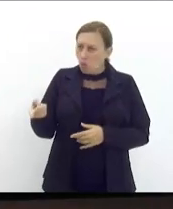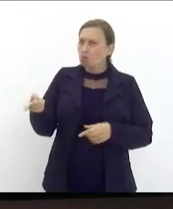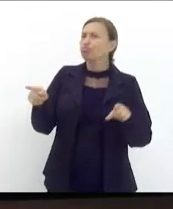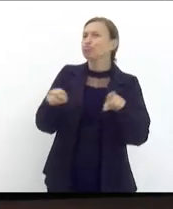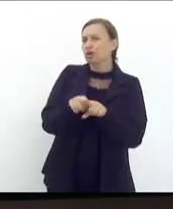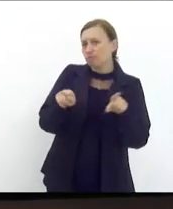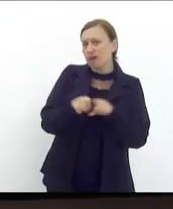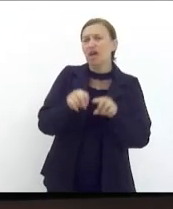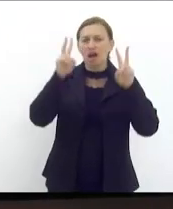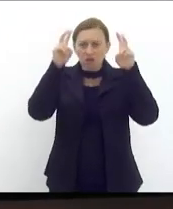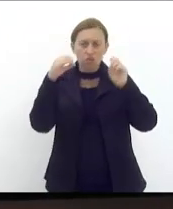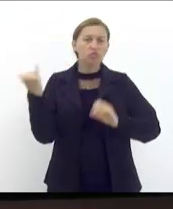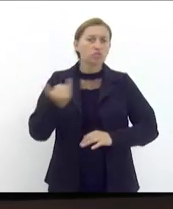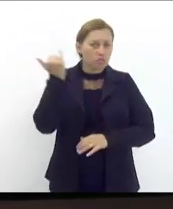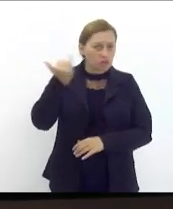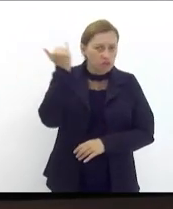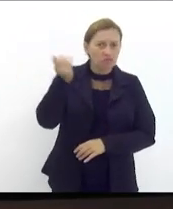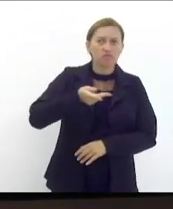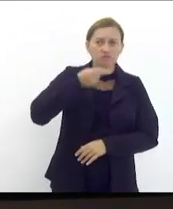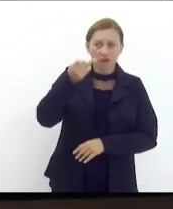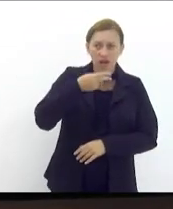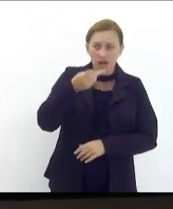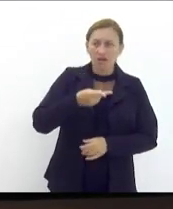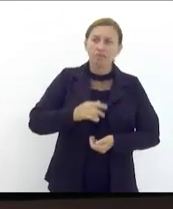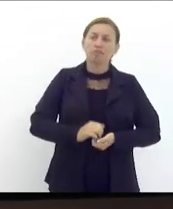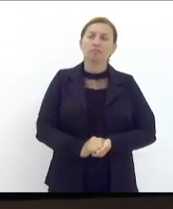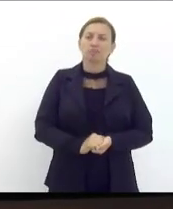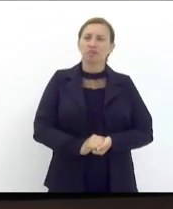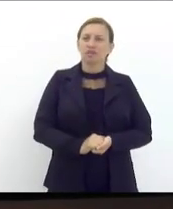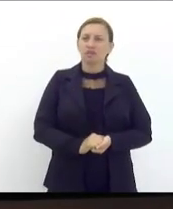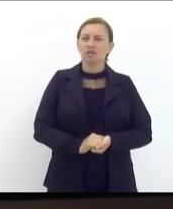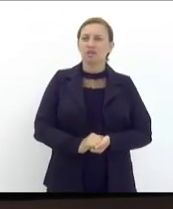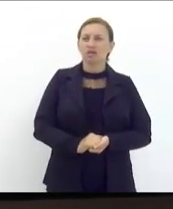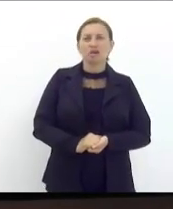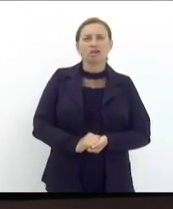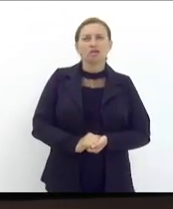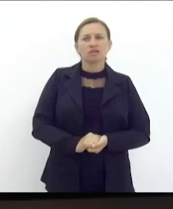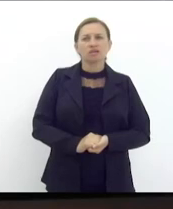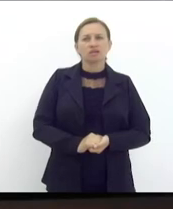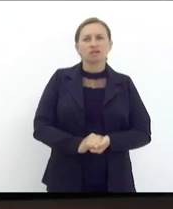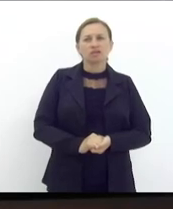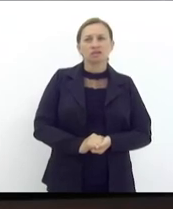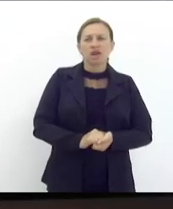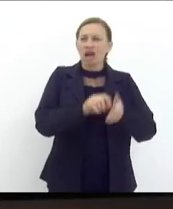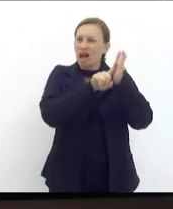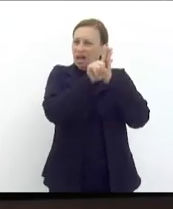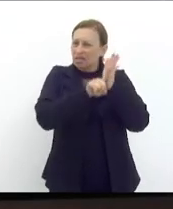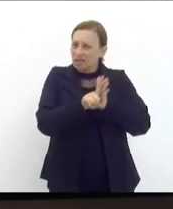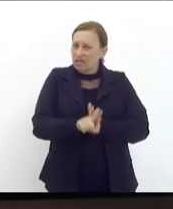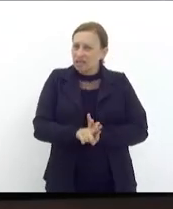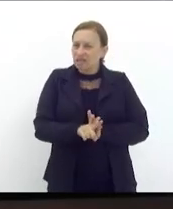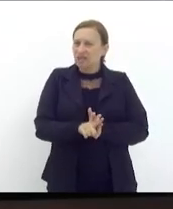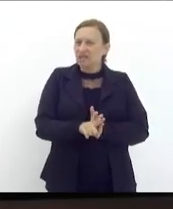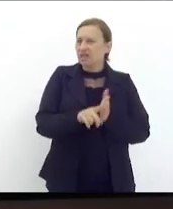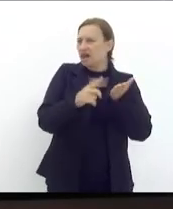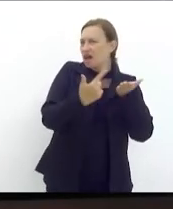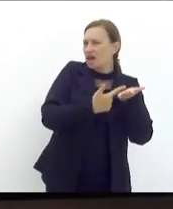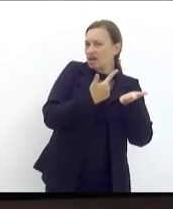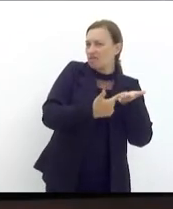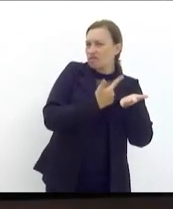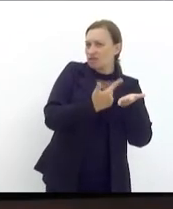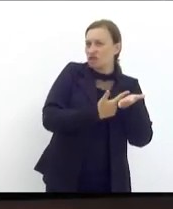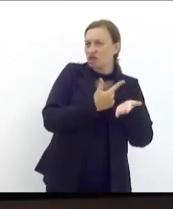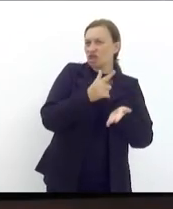aqui interessante a fazer, importantíssimo, sobre a questão de, segundo a análise da revista Gênero e Número,